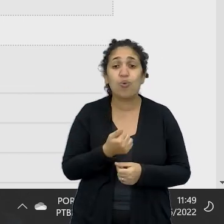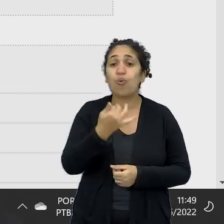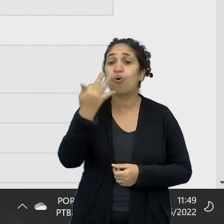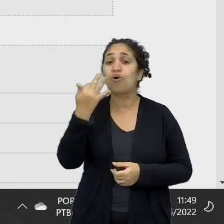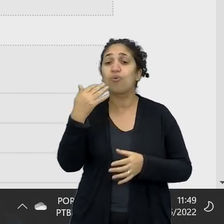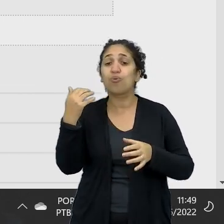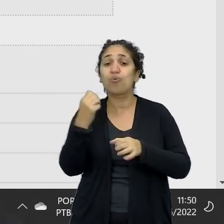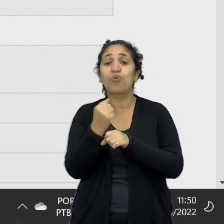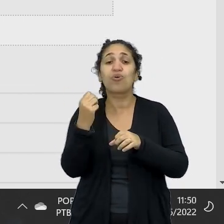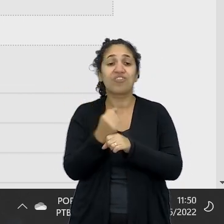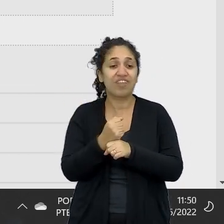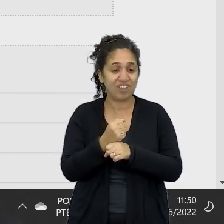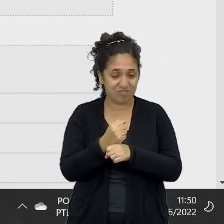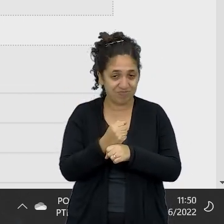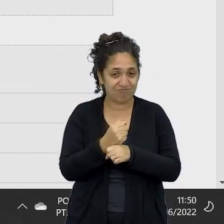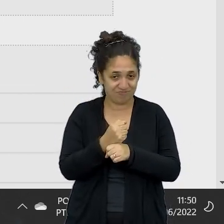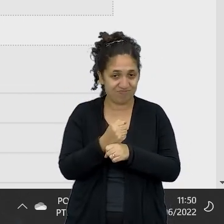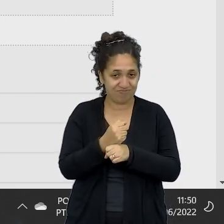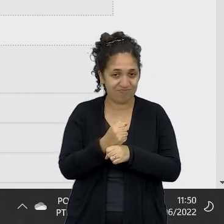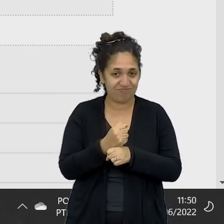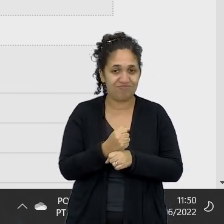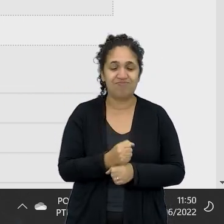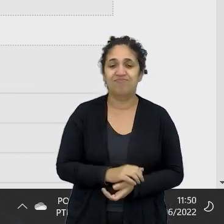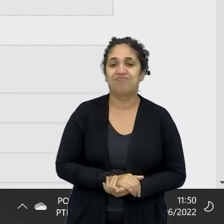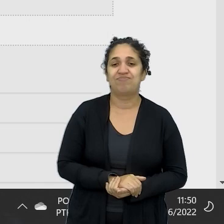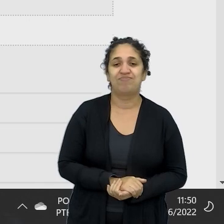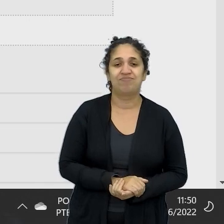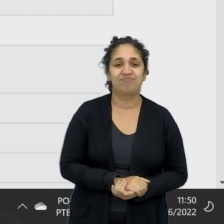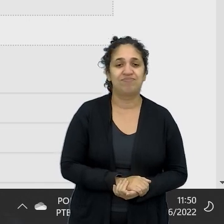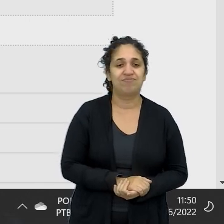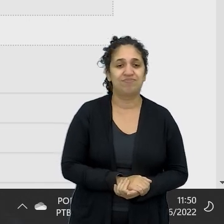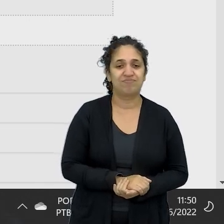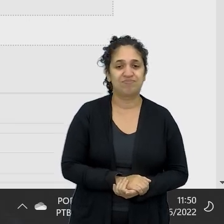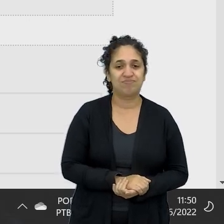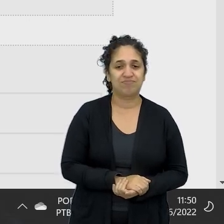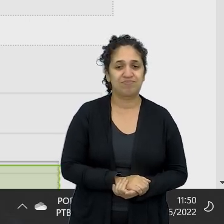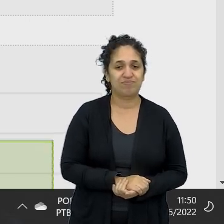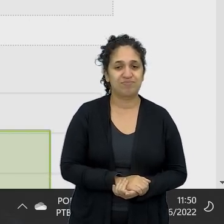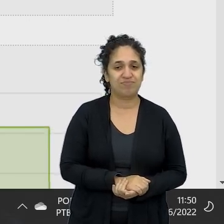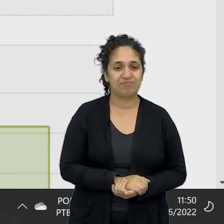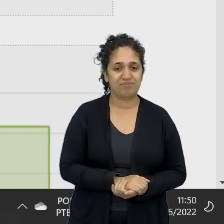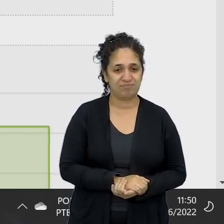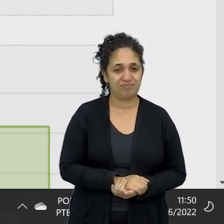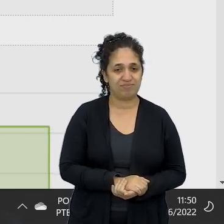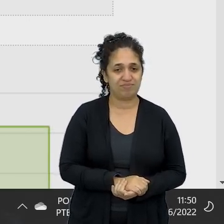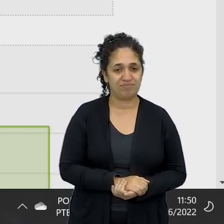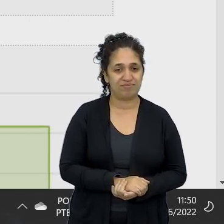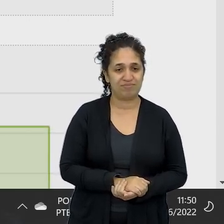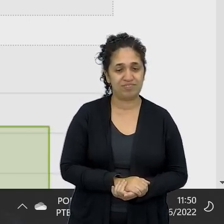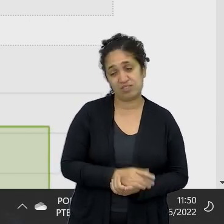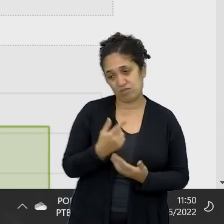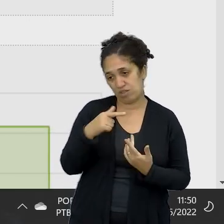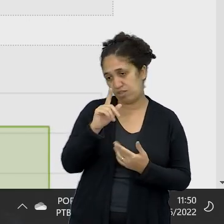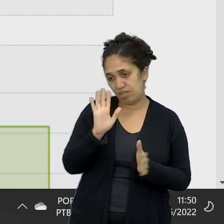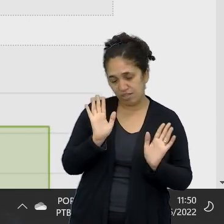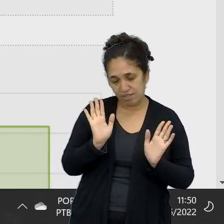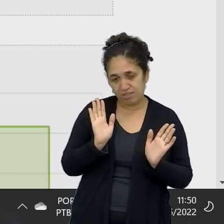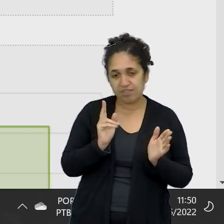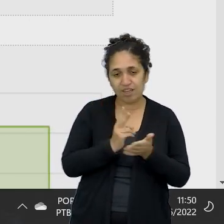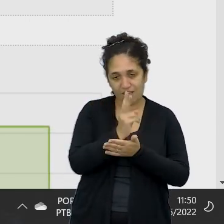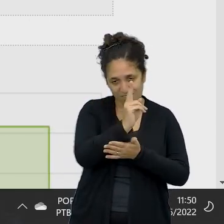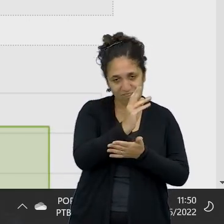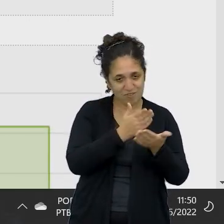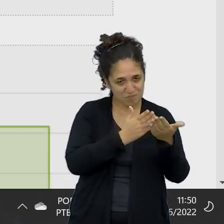vocês vão terminar aí, no final de 2023, terminando o ensino médio, óbvio que se ninguém reprovar aí,